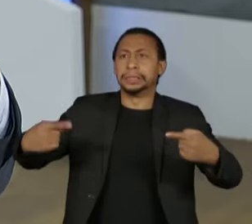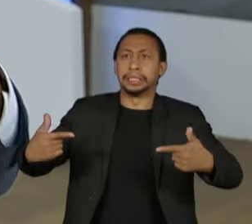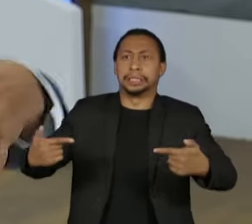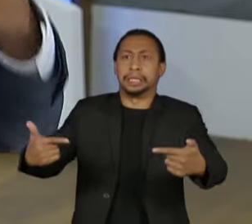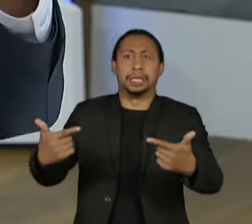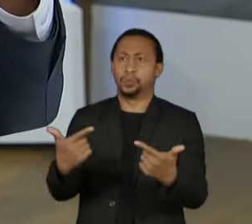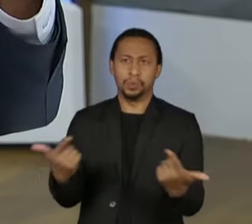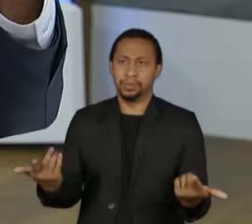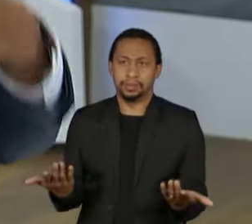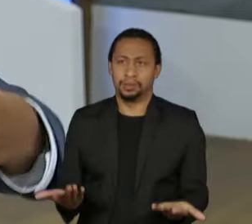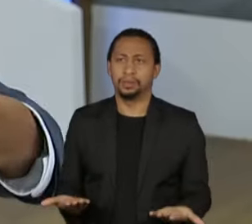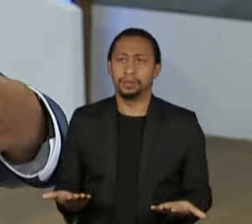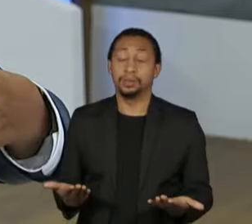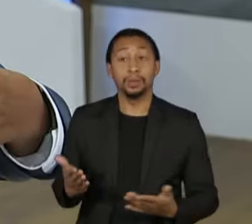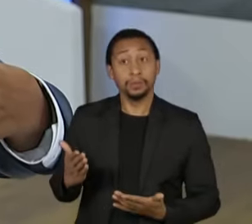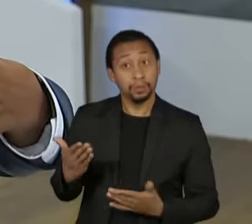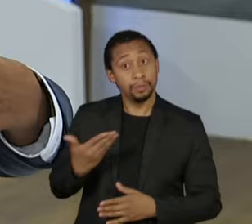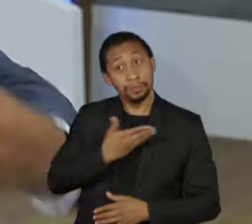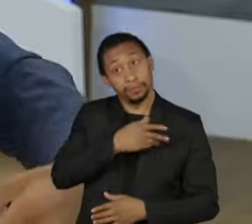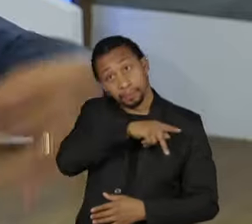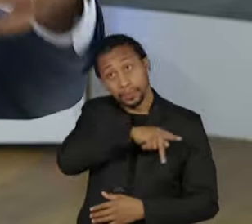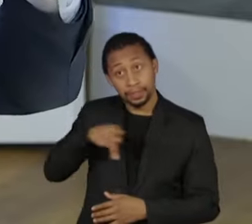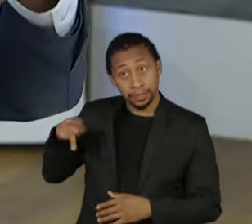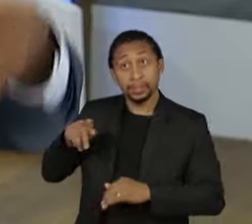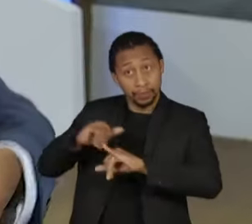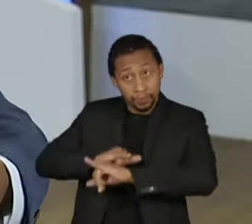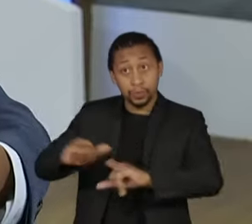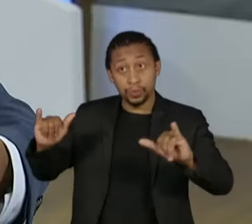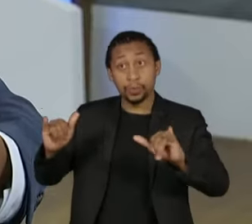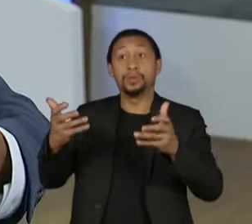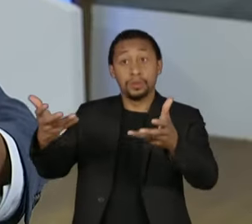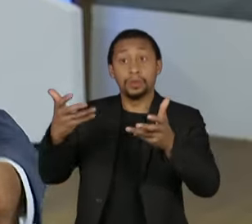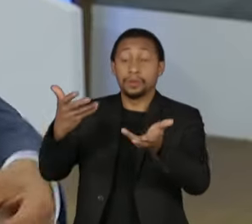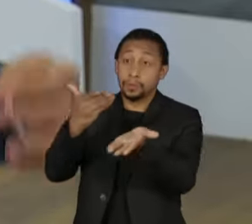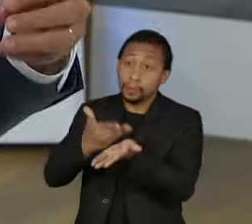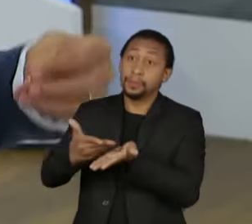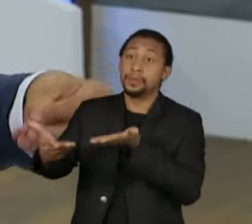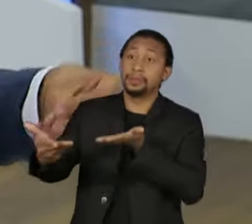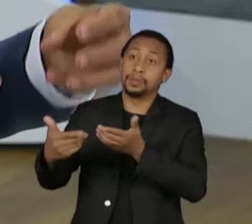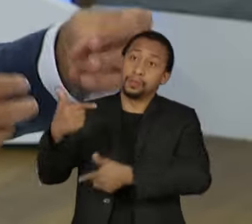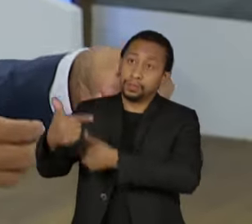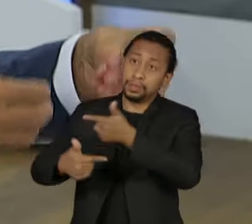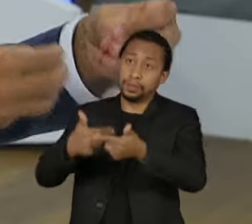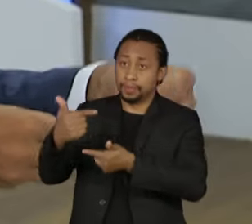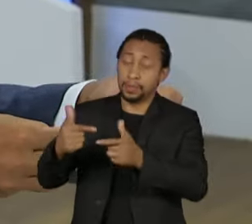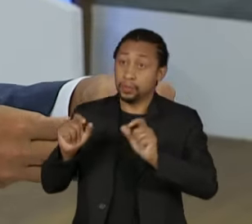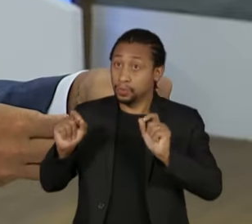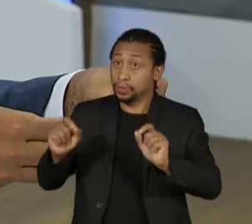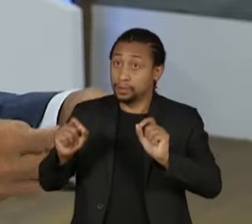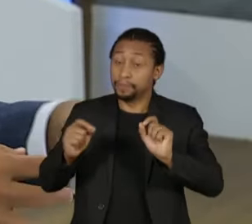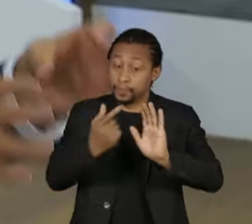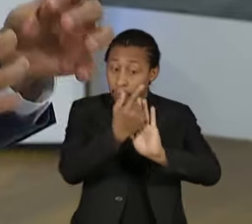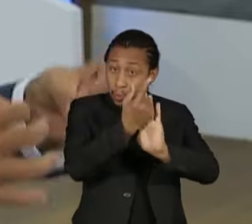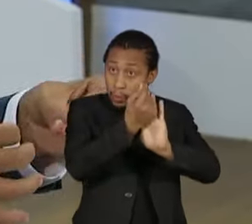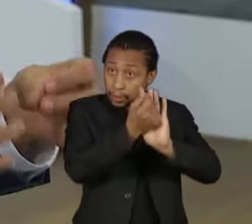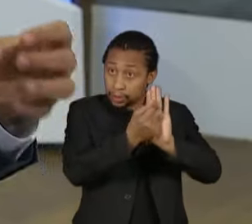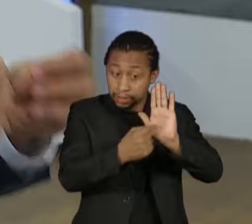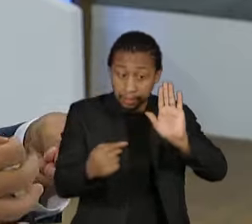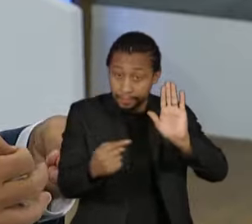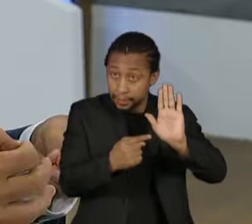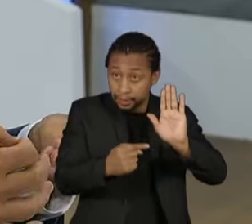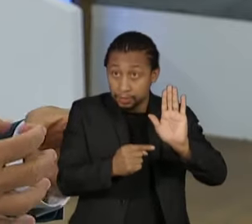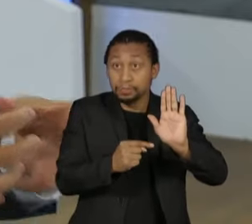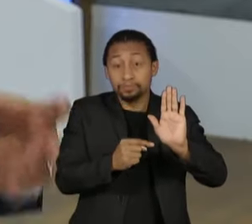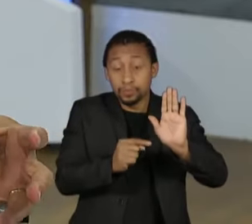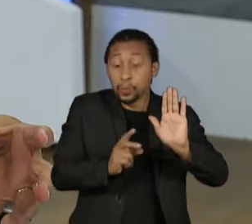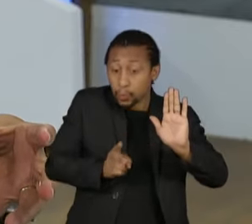presidente diz o seguinte, eu quero começar um mandato com um orçamento que não negue o dinheiro necessário para as necessidades